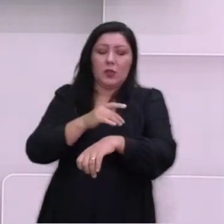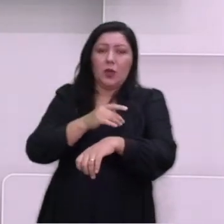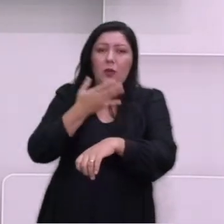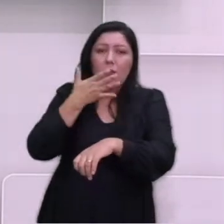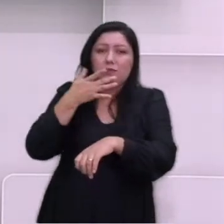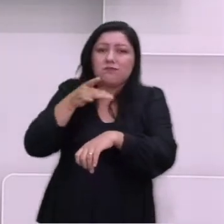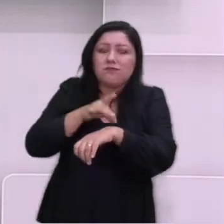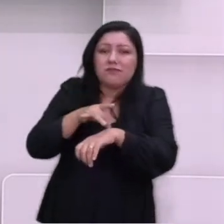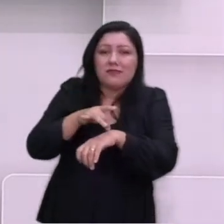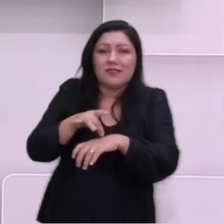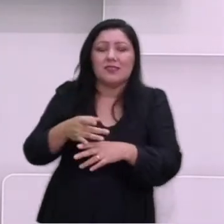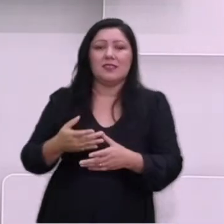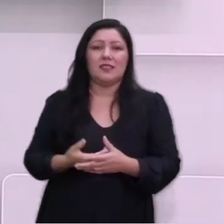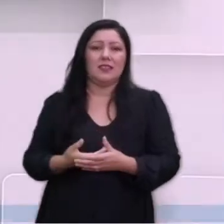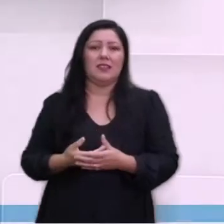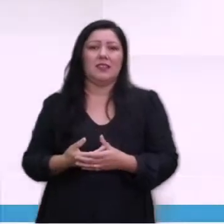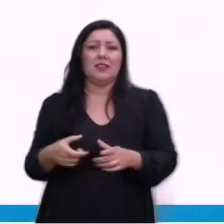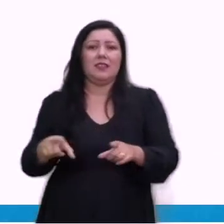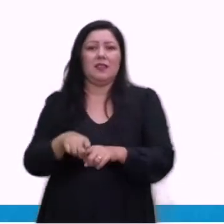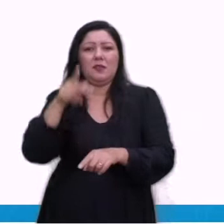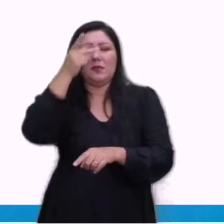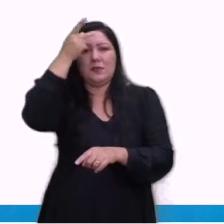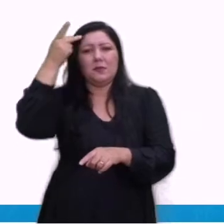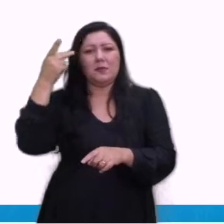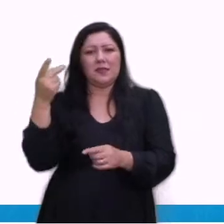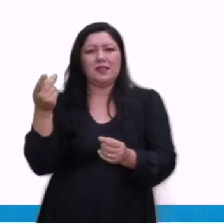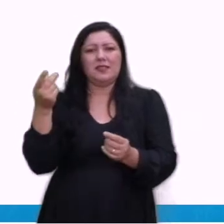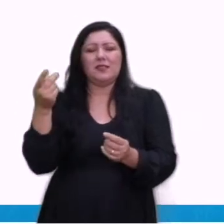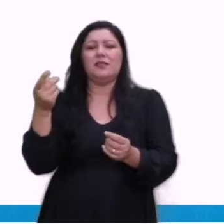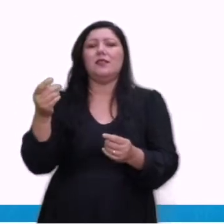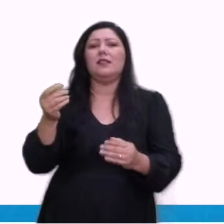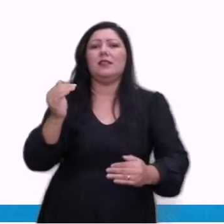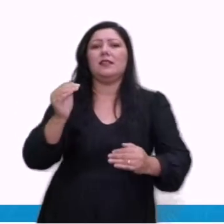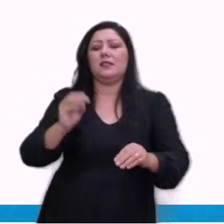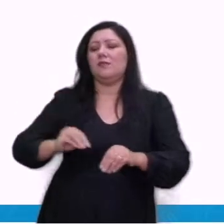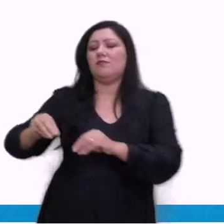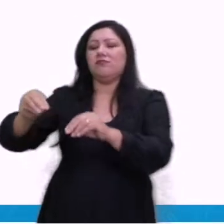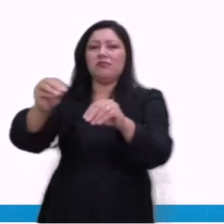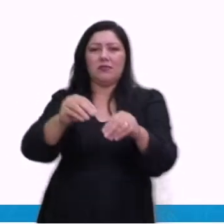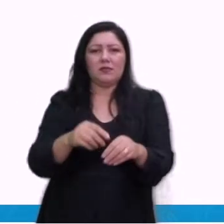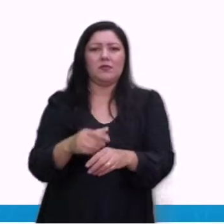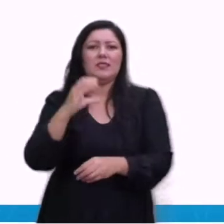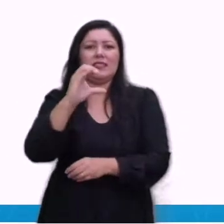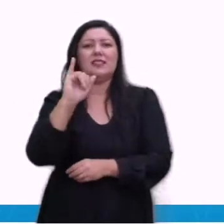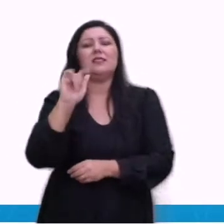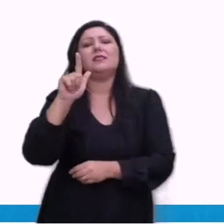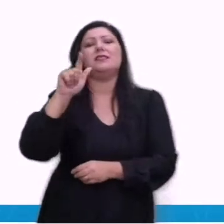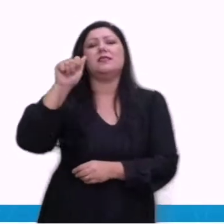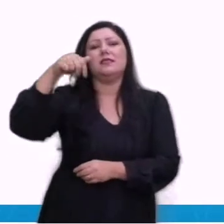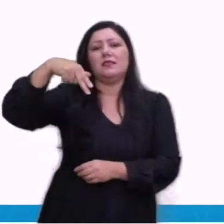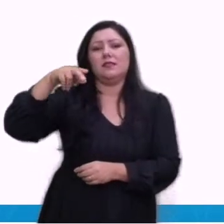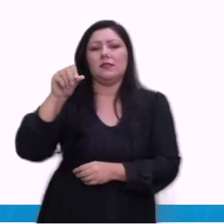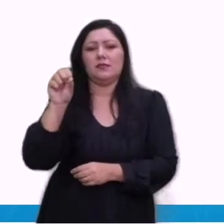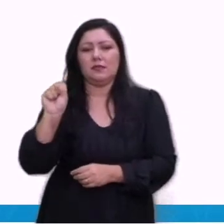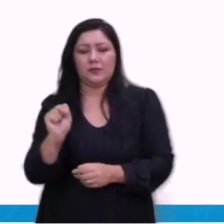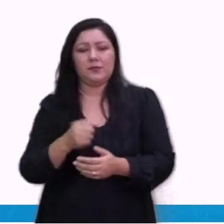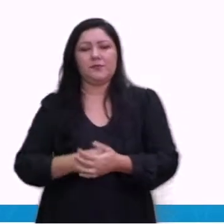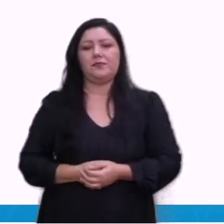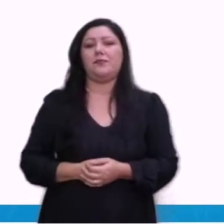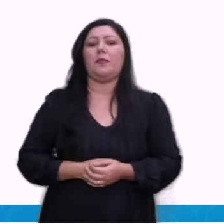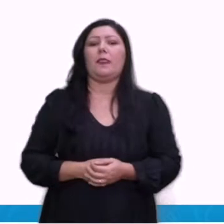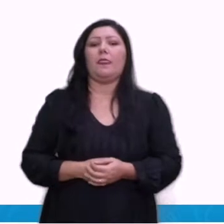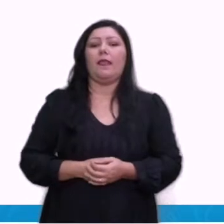fases. As vitórias do eixo, que duraram de 1939 a 1941, e o